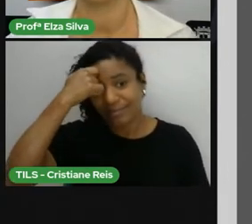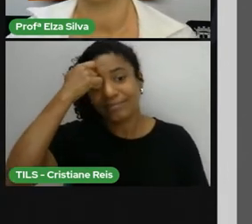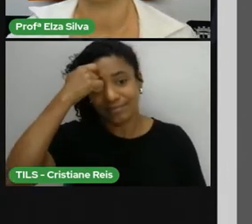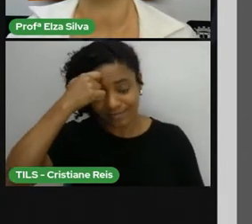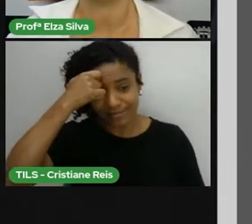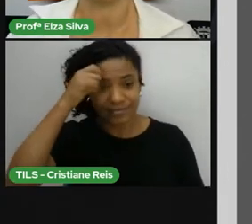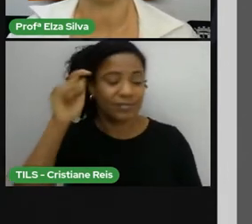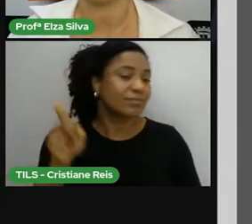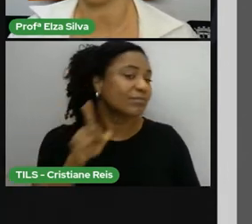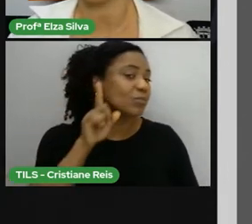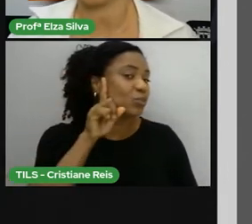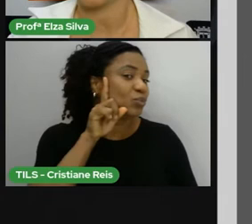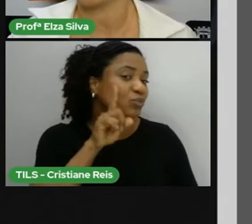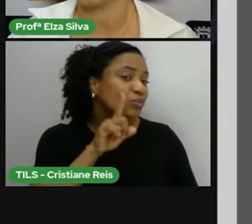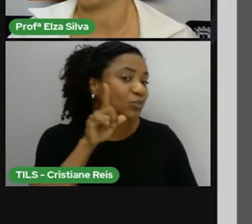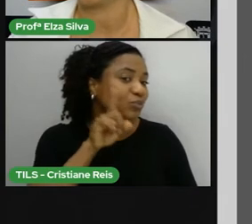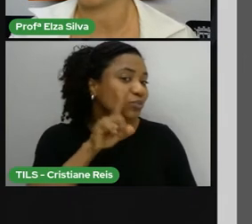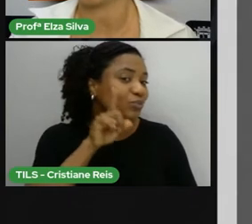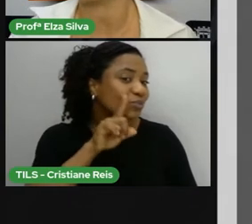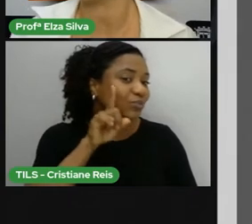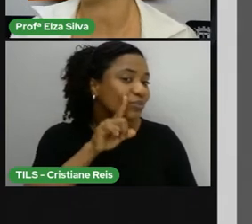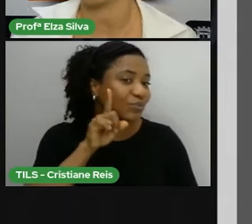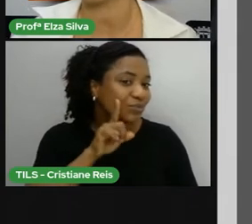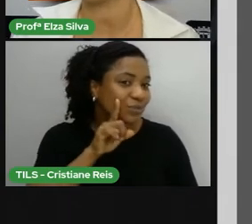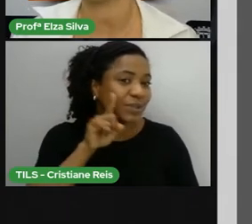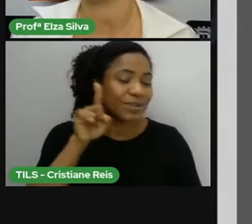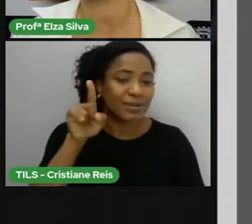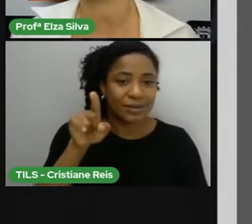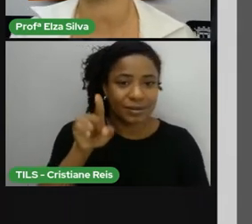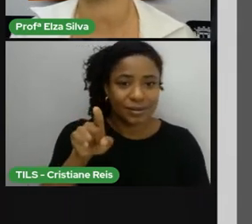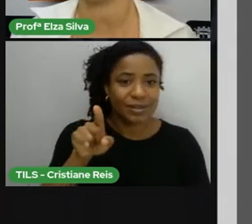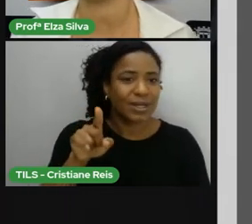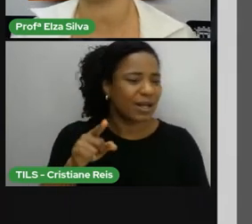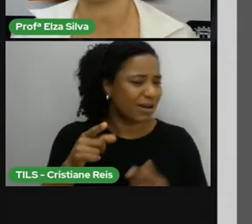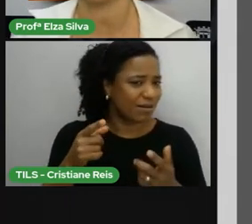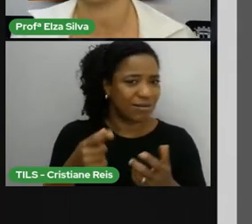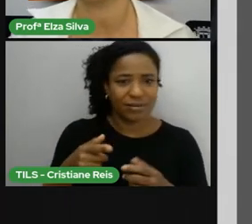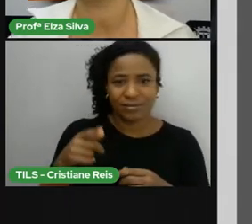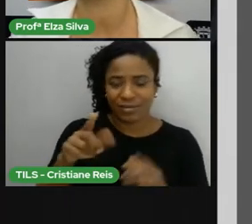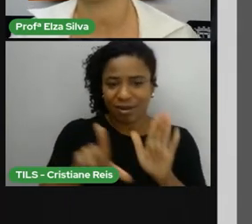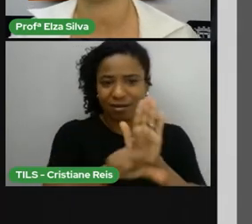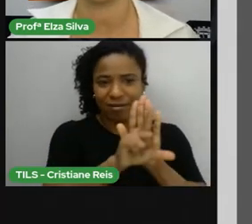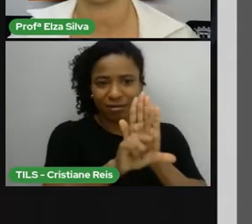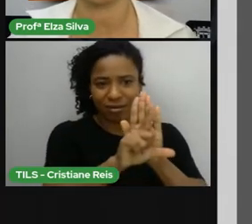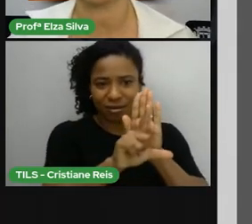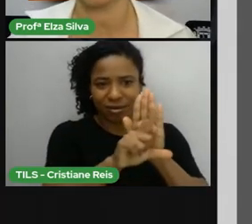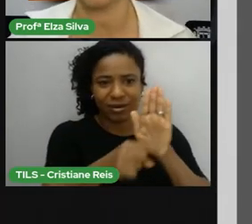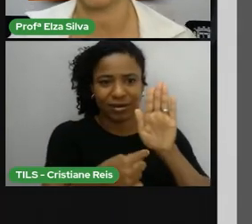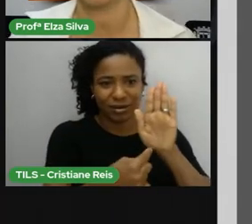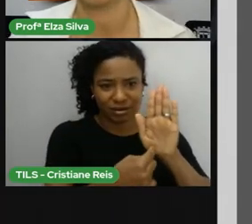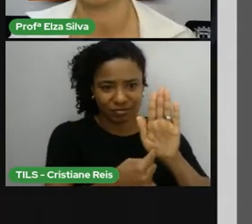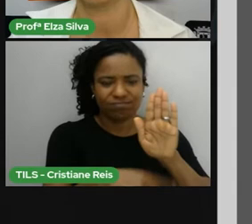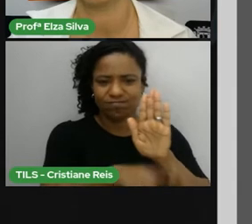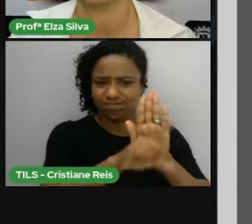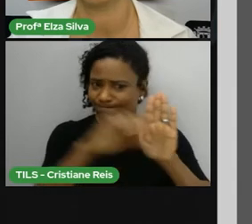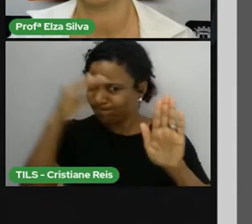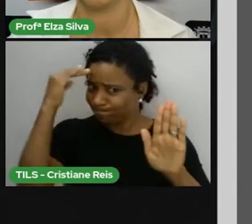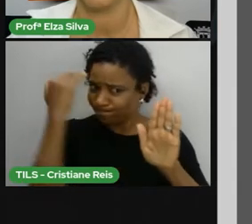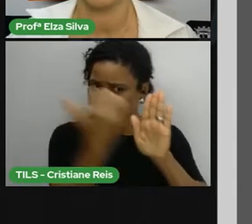que ficou marcada por recusar se obedecer a uma lei segregacionista